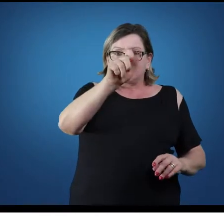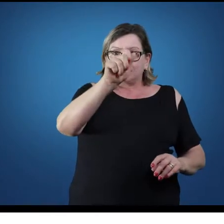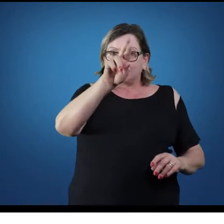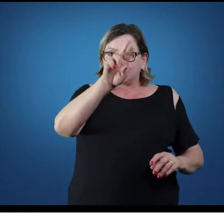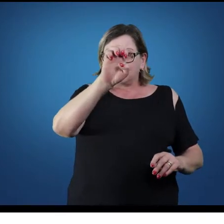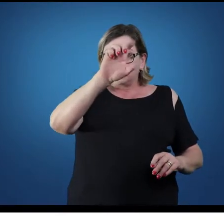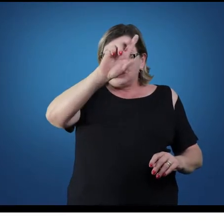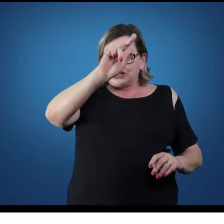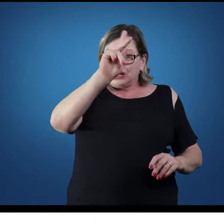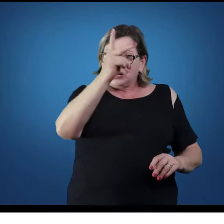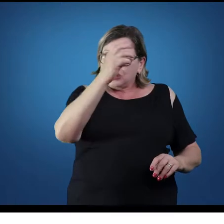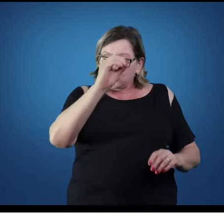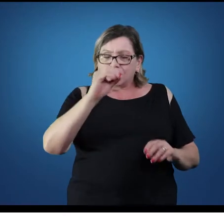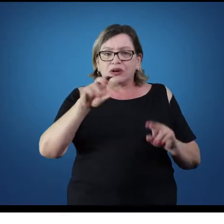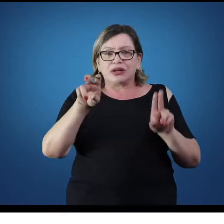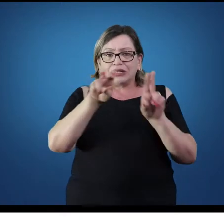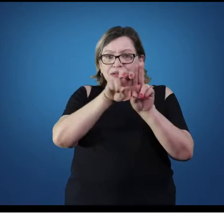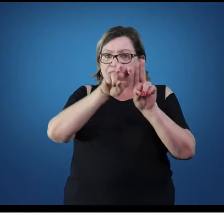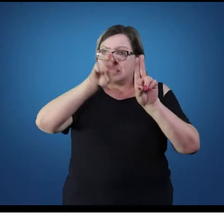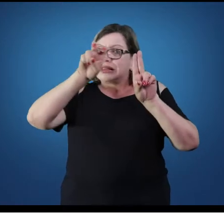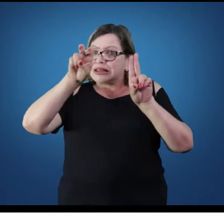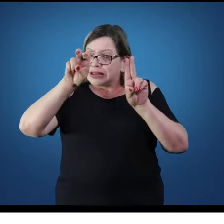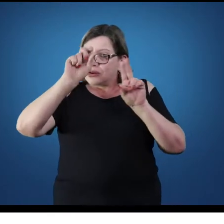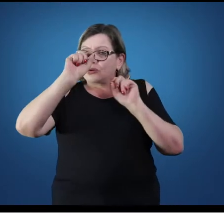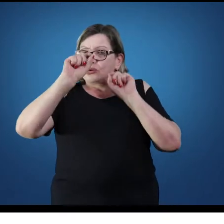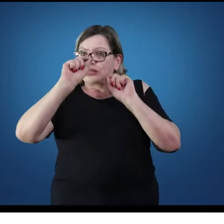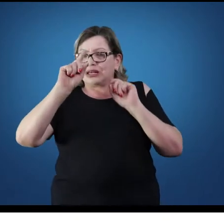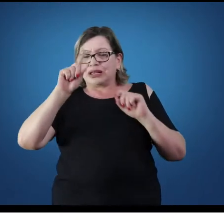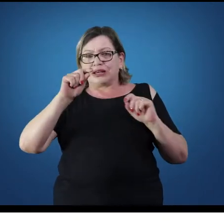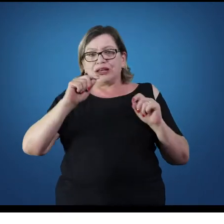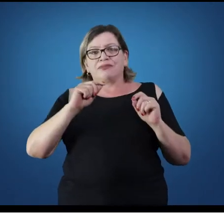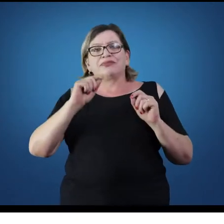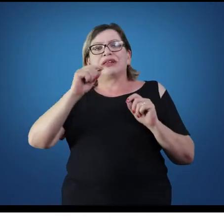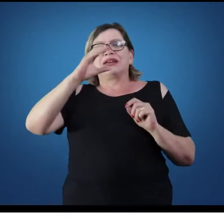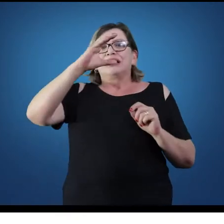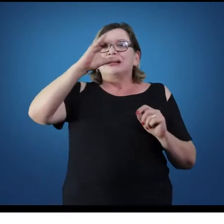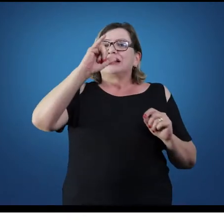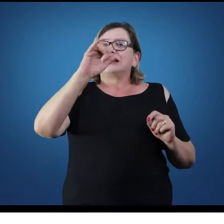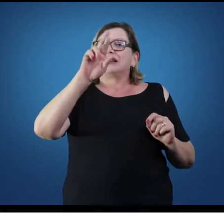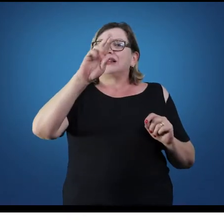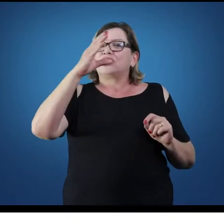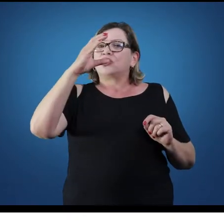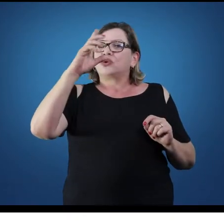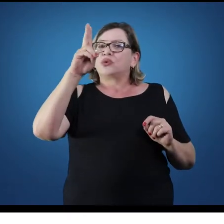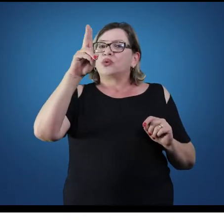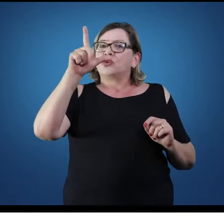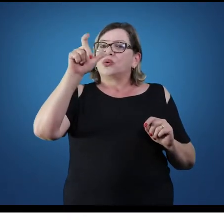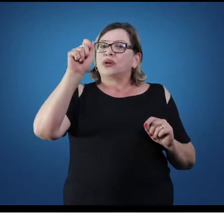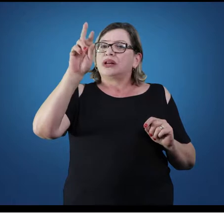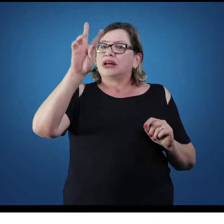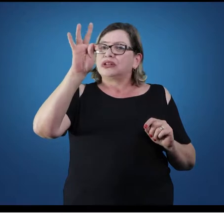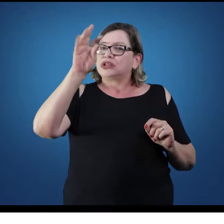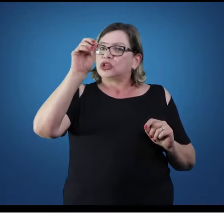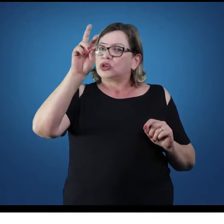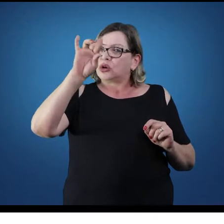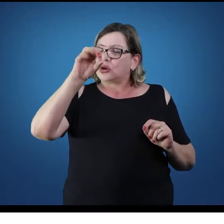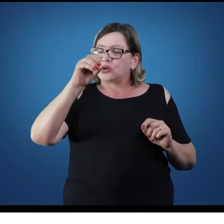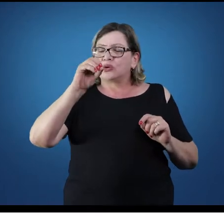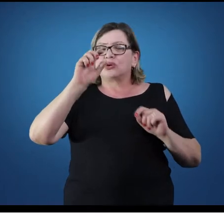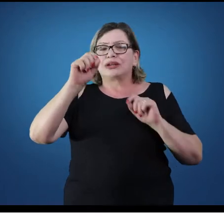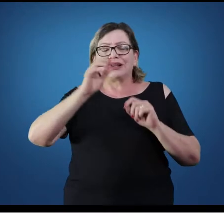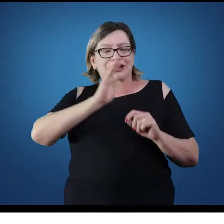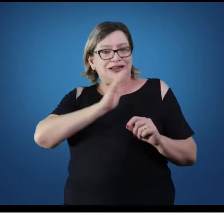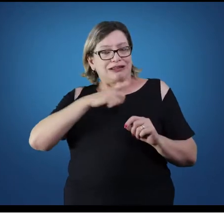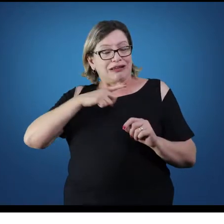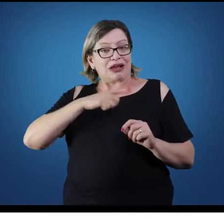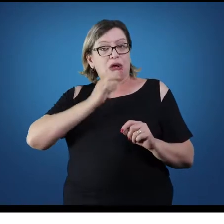caso, na unidade 5, a gente tem um aparelho circulatório, composto por coração, vasos, que são divididos em veias e artérias